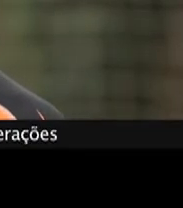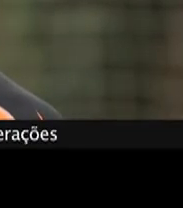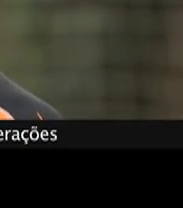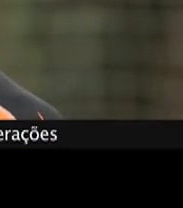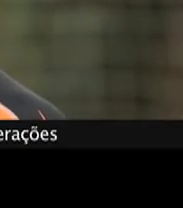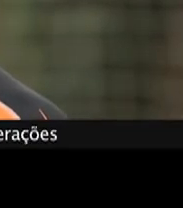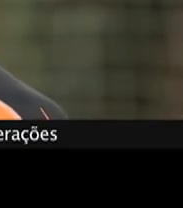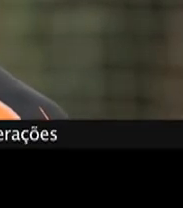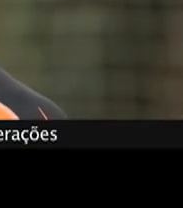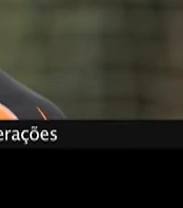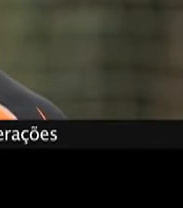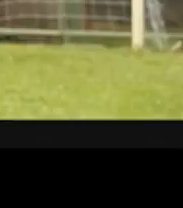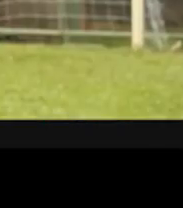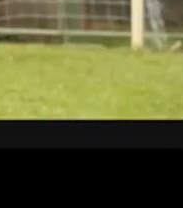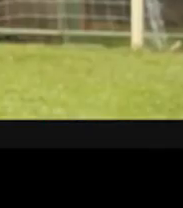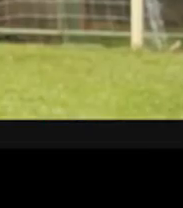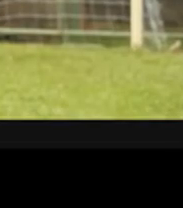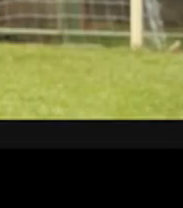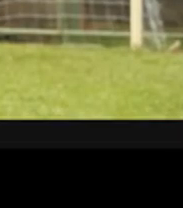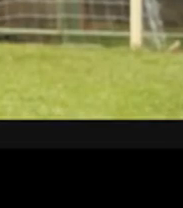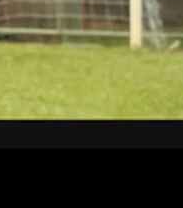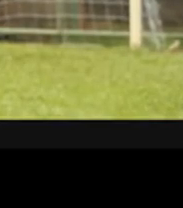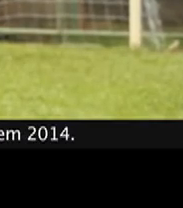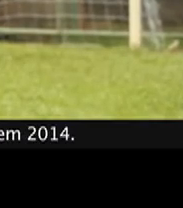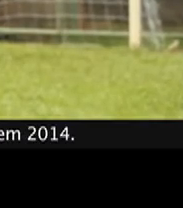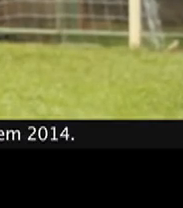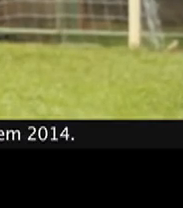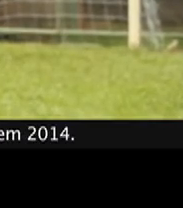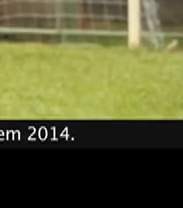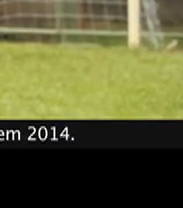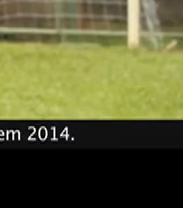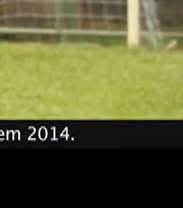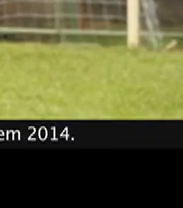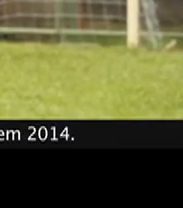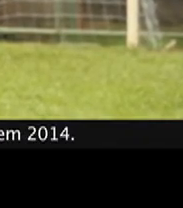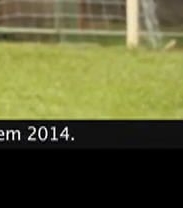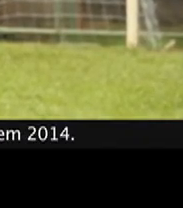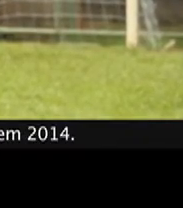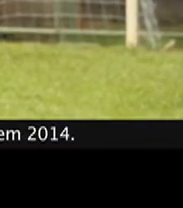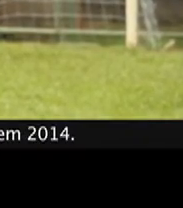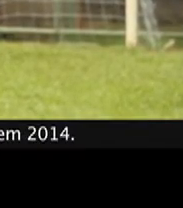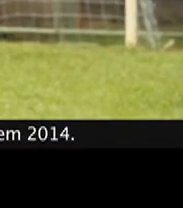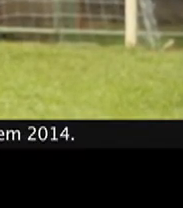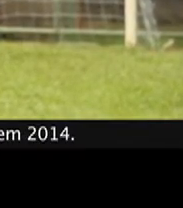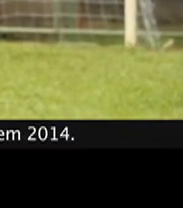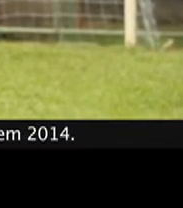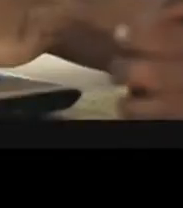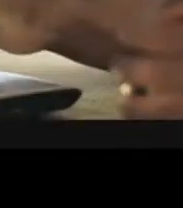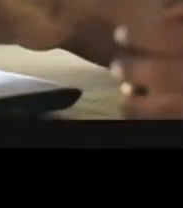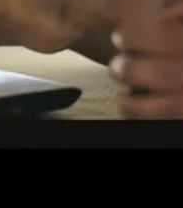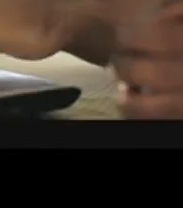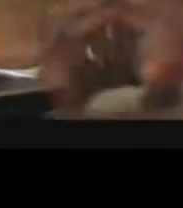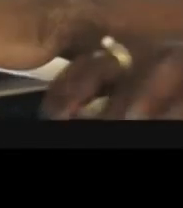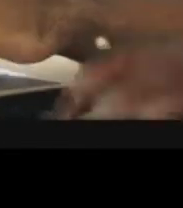organização da Copa das Confederações da FIFA este ano e também da Copa do Mundo da FIFA em 2014.